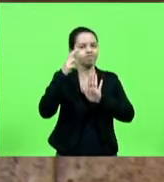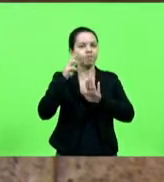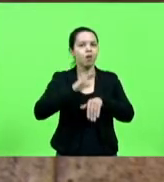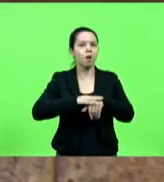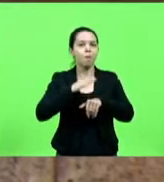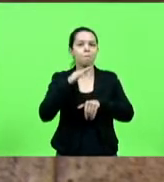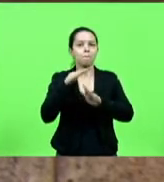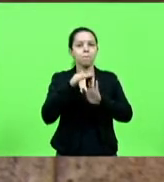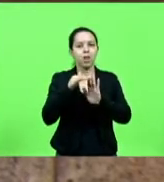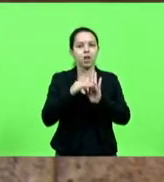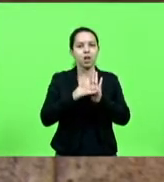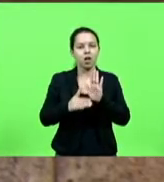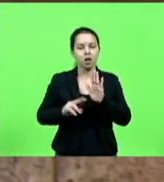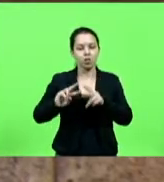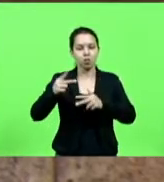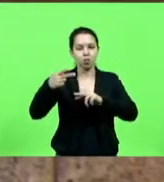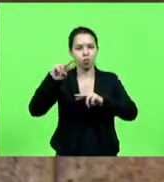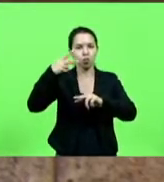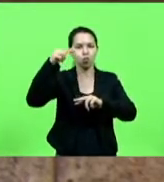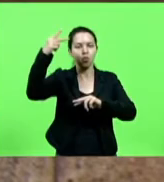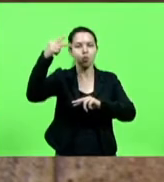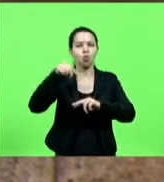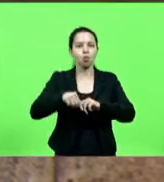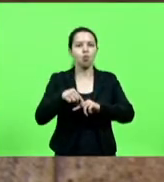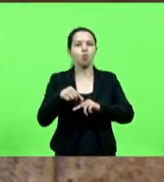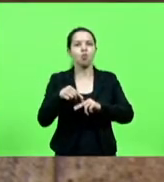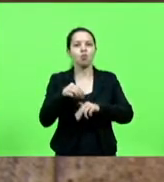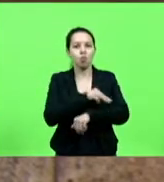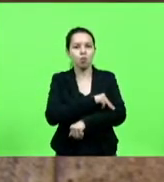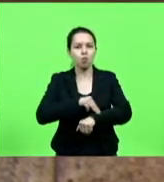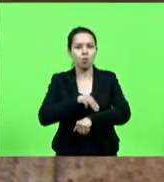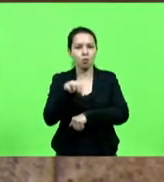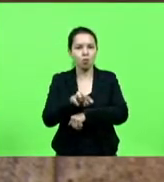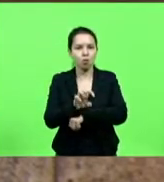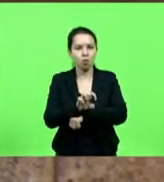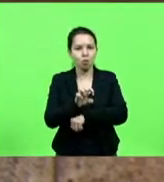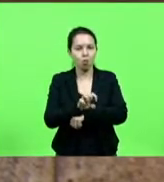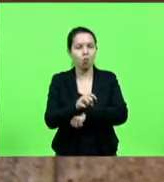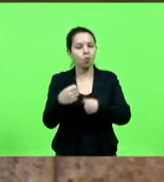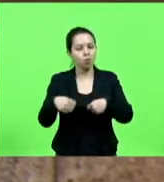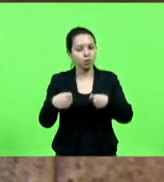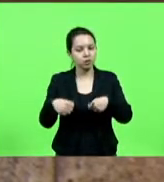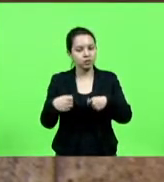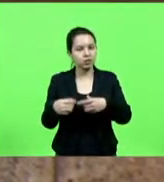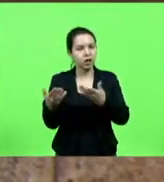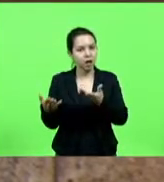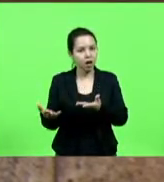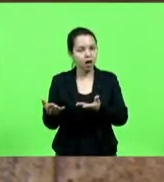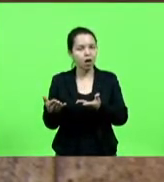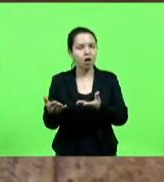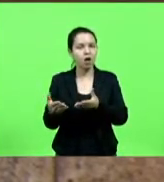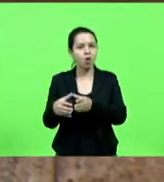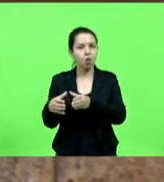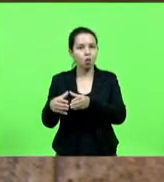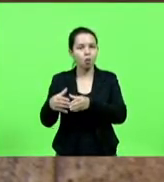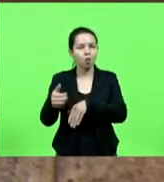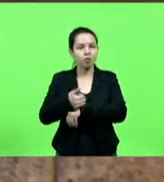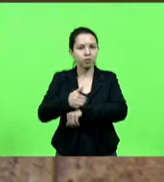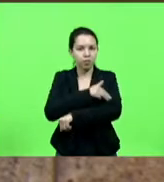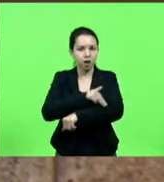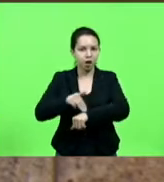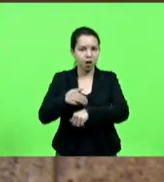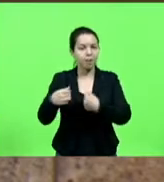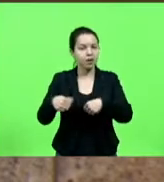do magistério aqui no estado. A gente tem que tornar a carreira do magistério uma carreira atrativa. E a progressão, ela